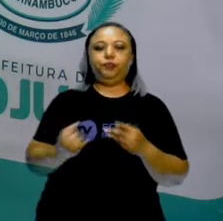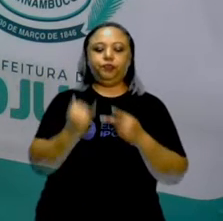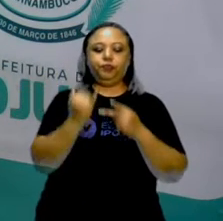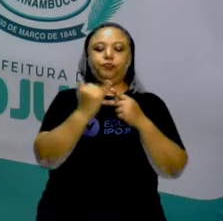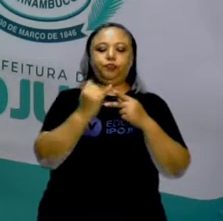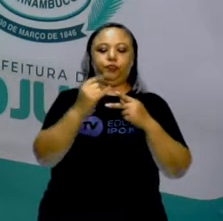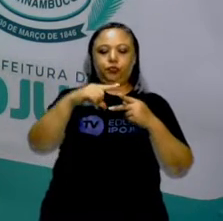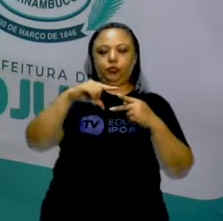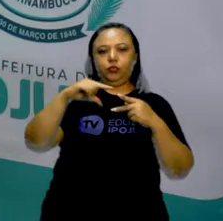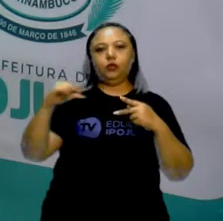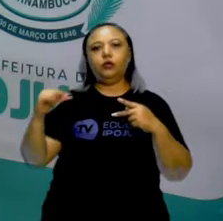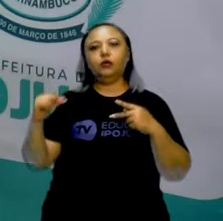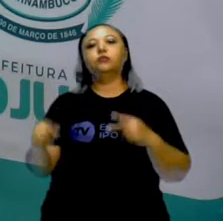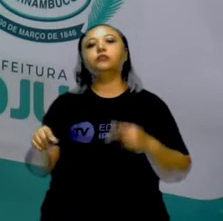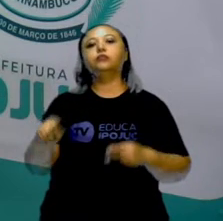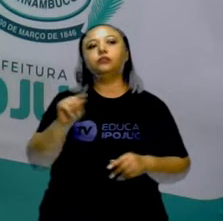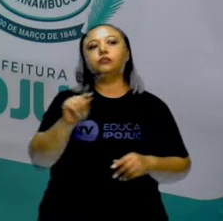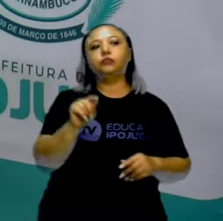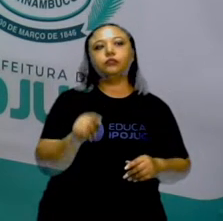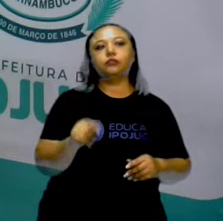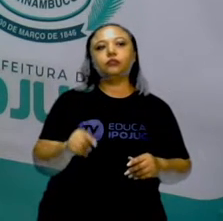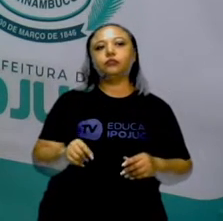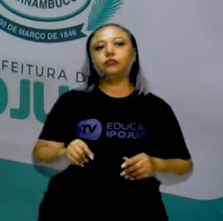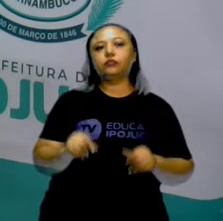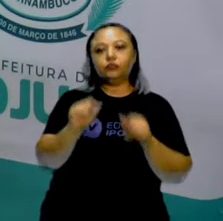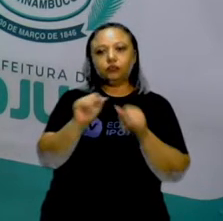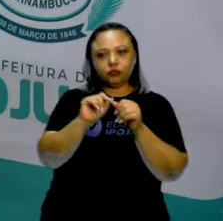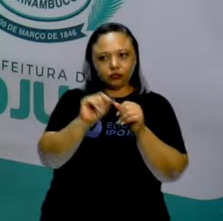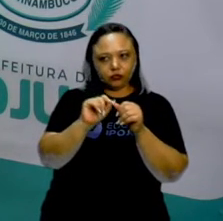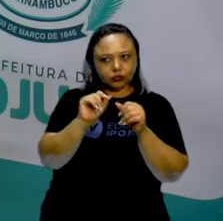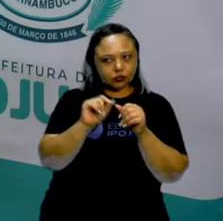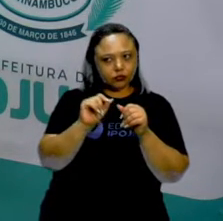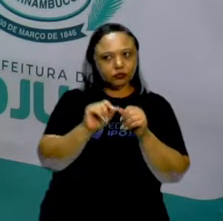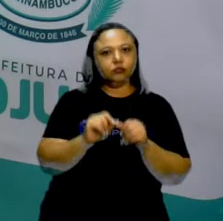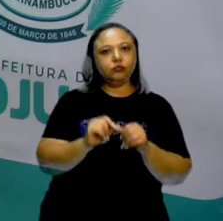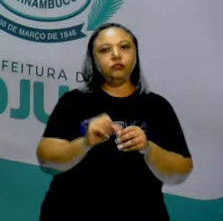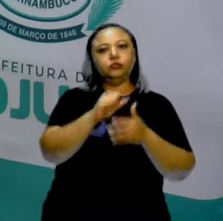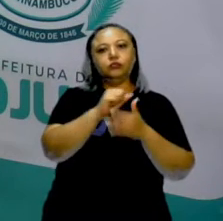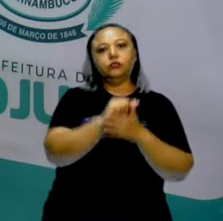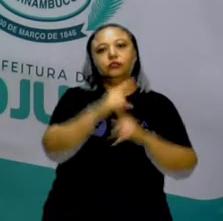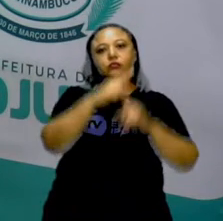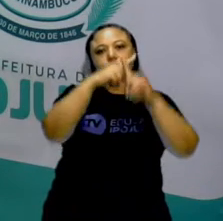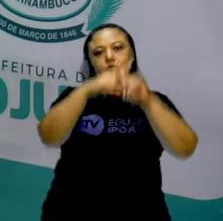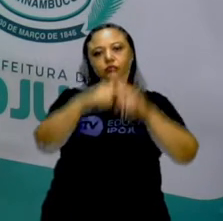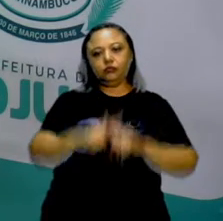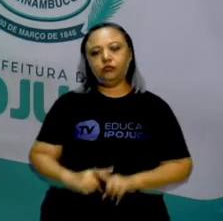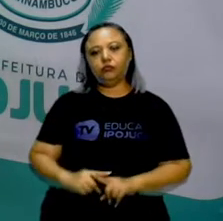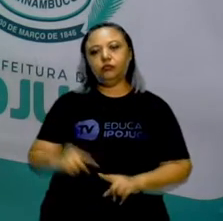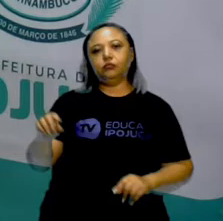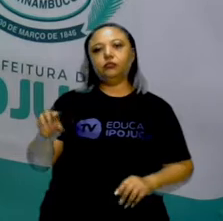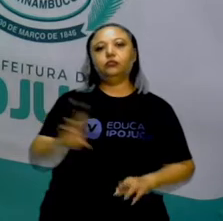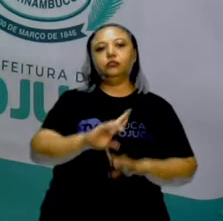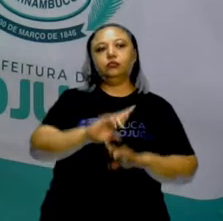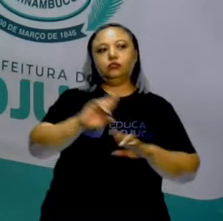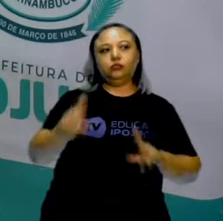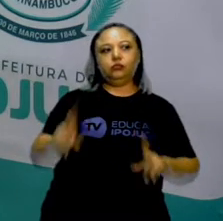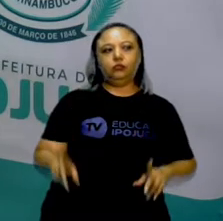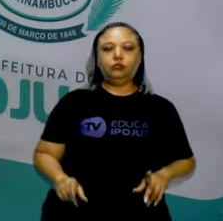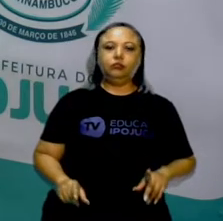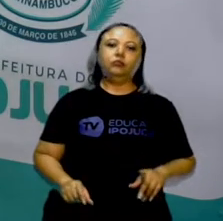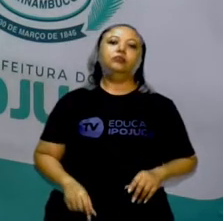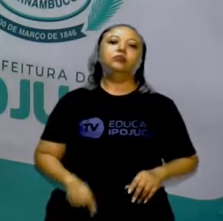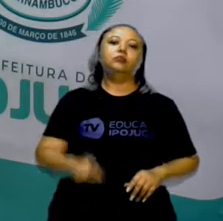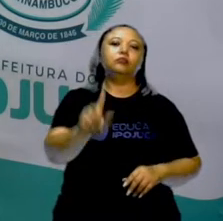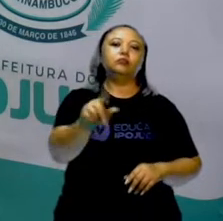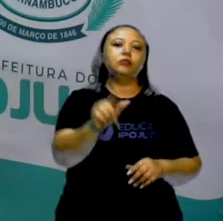propriedades, a gente vai fazer um desafio diferente. Eu trouxe hoje para vocês a história de Tassila do Amaral,